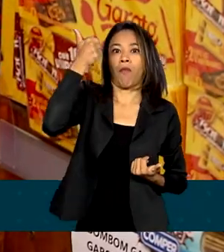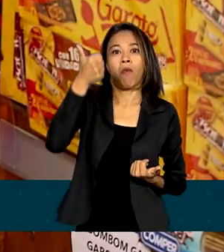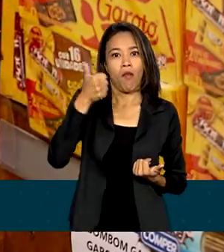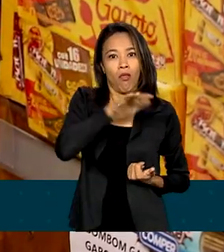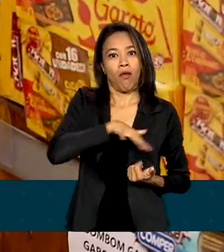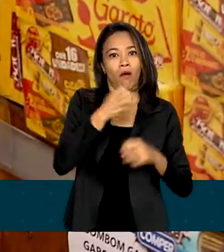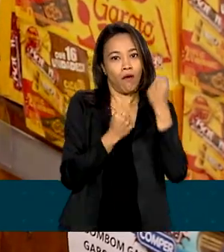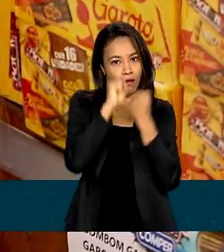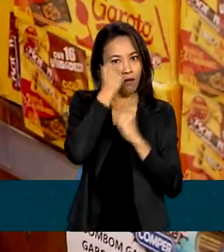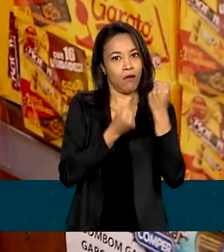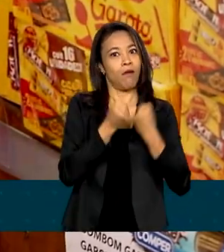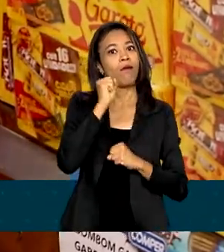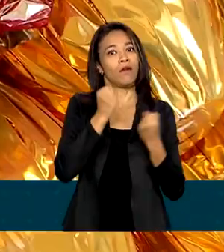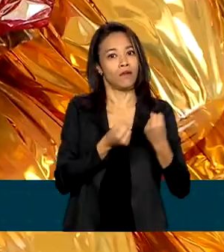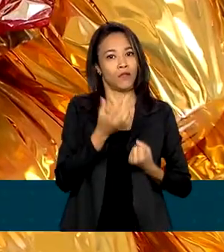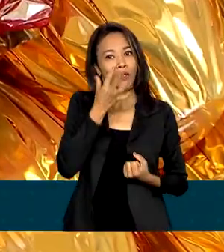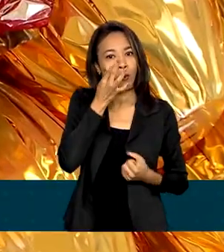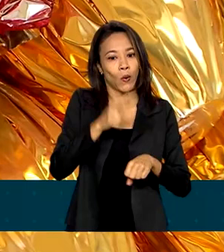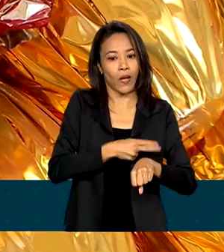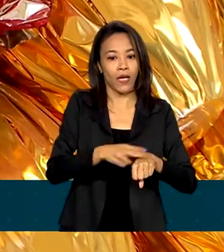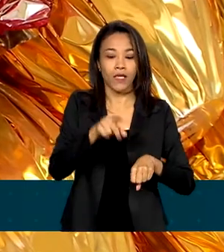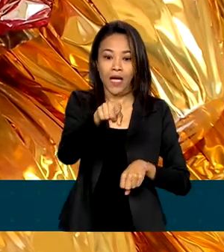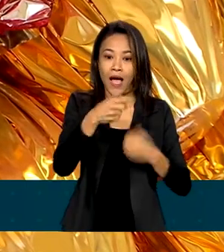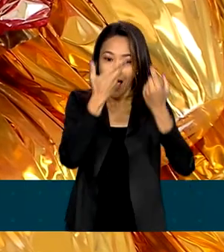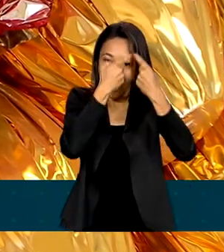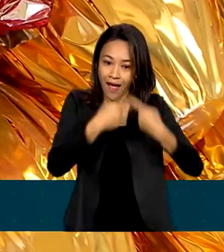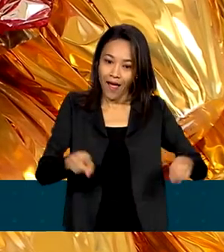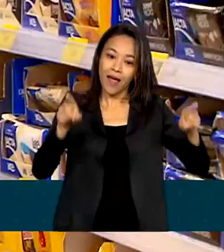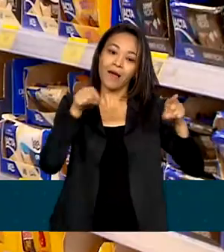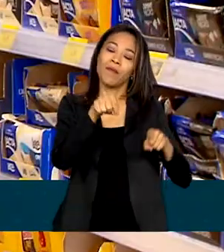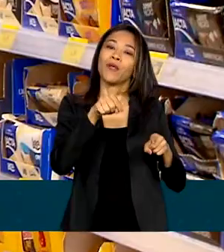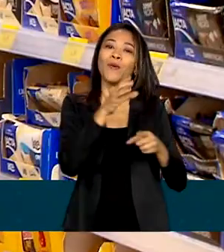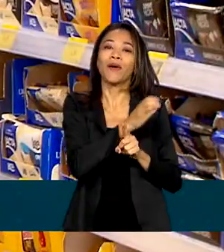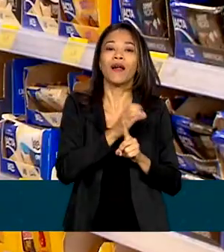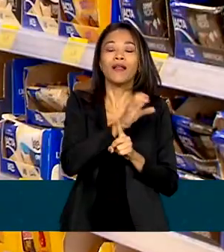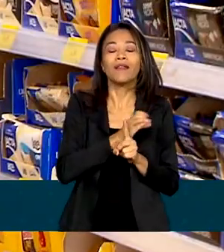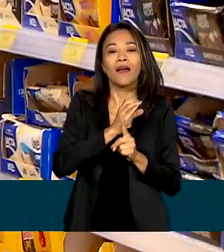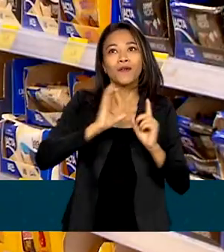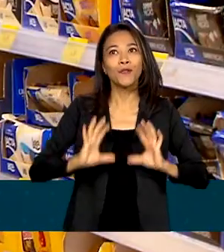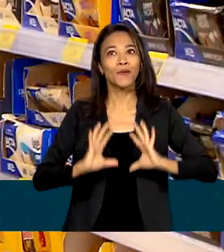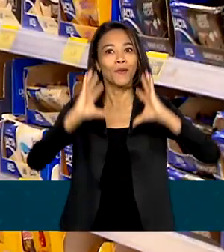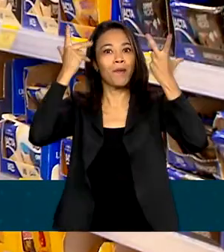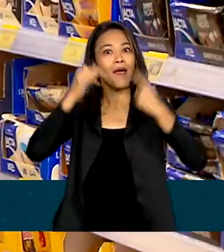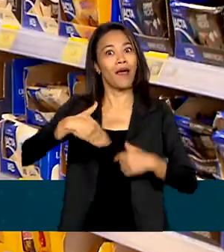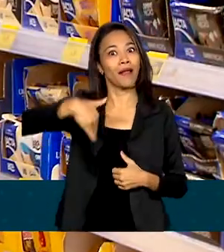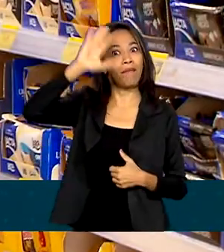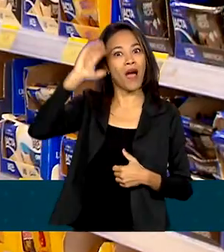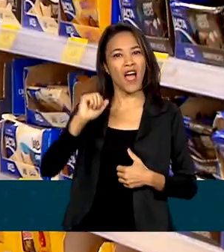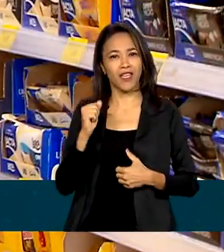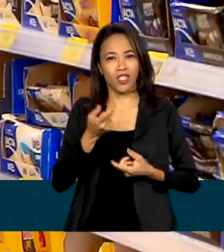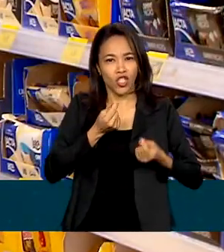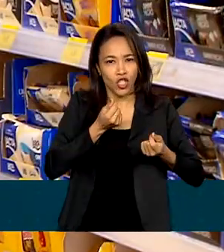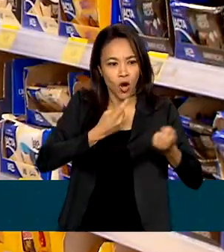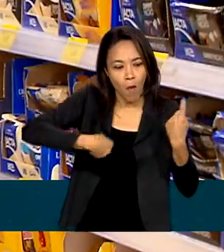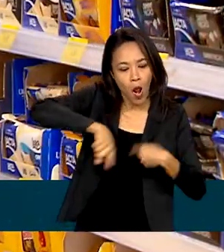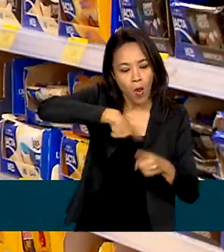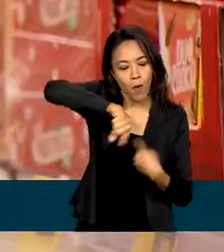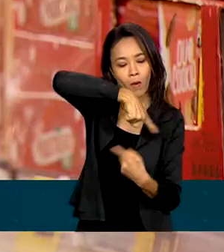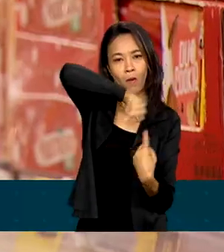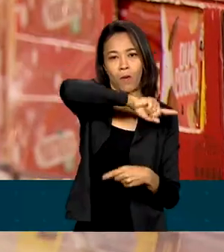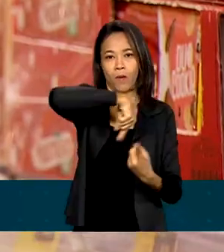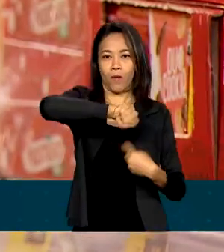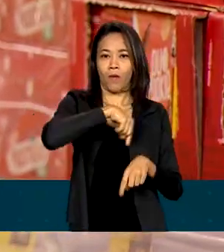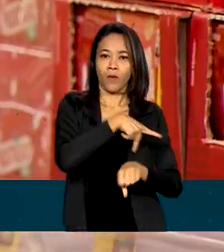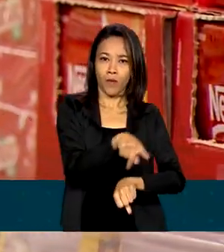Páscoa, além de abrir o calendário anual de comemorações, está entre as datas que mais movimentam o comércio no país.